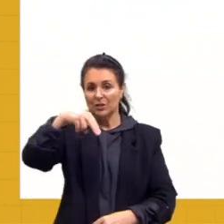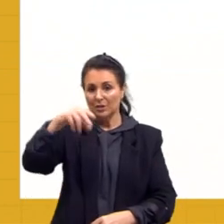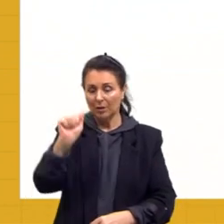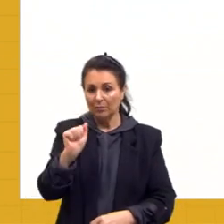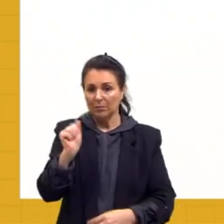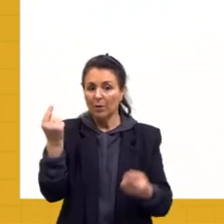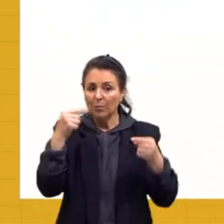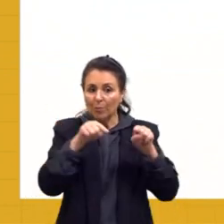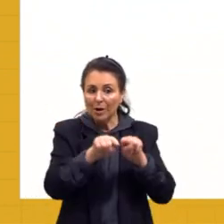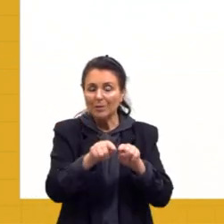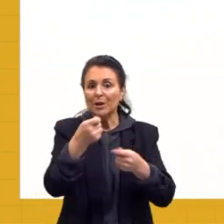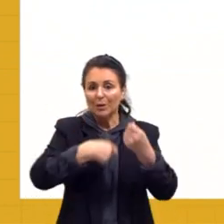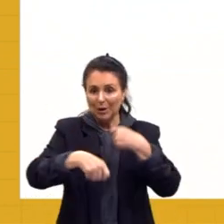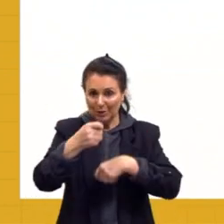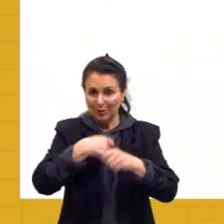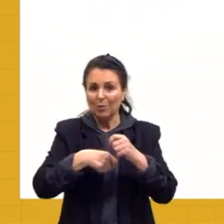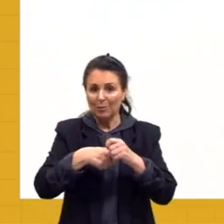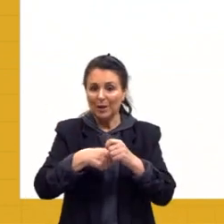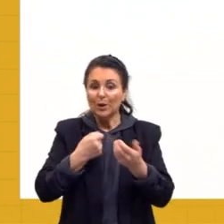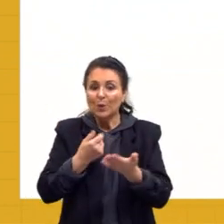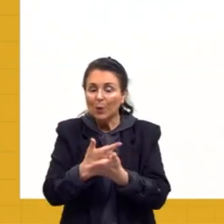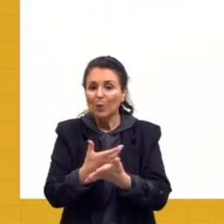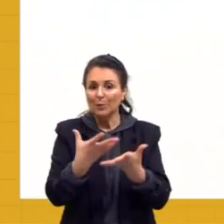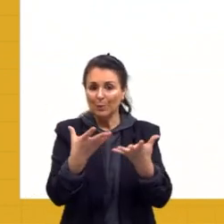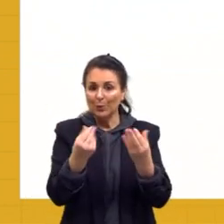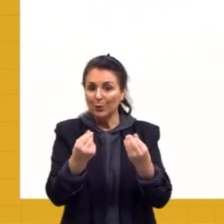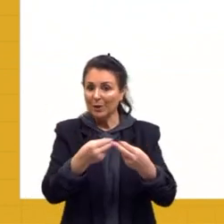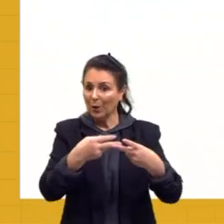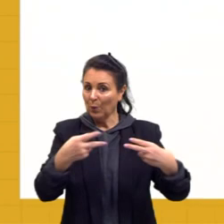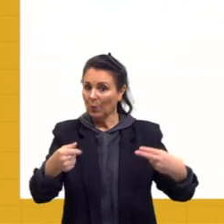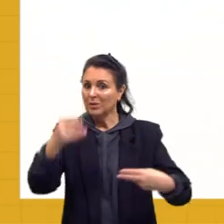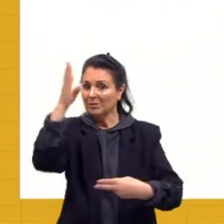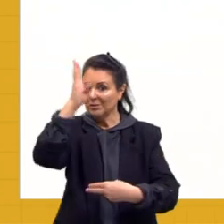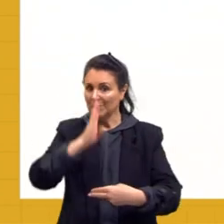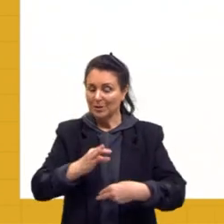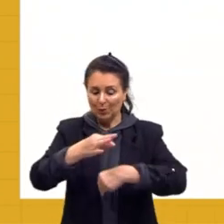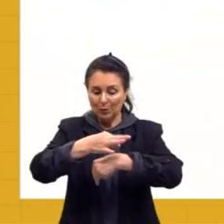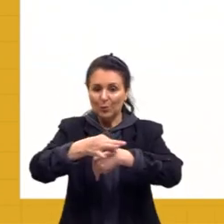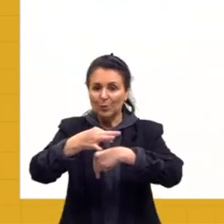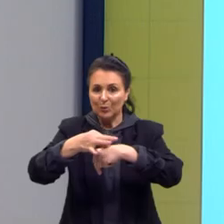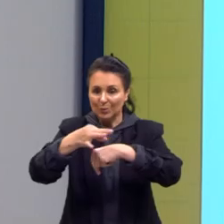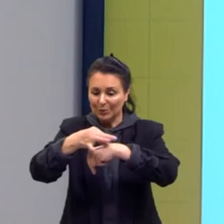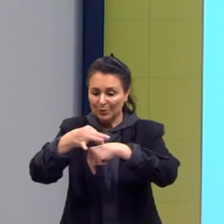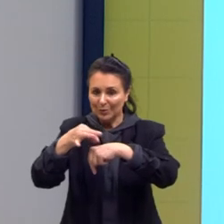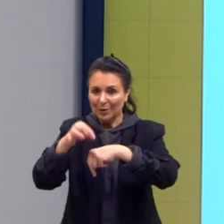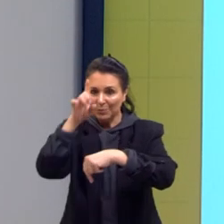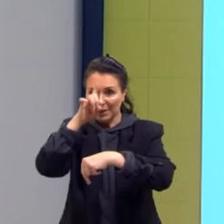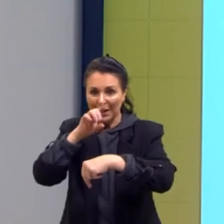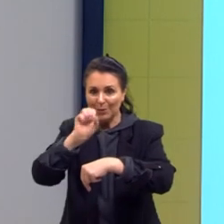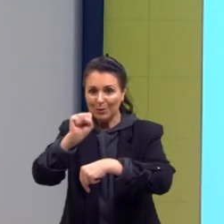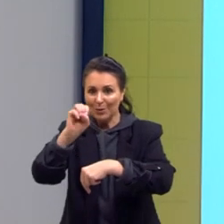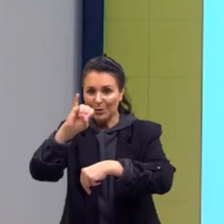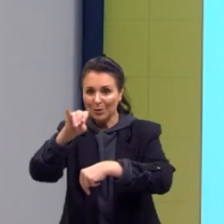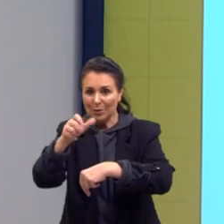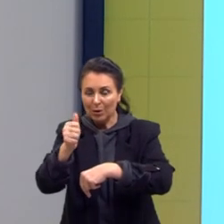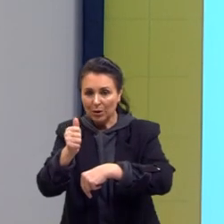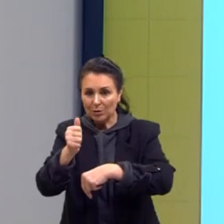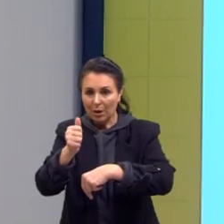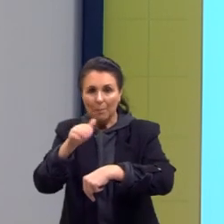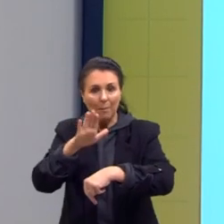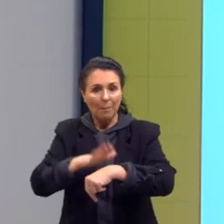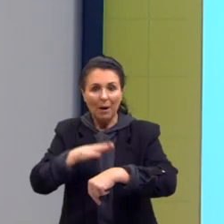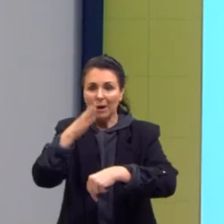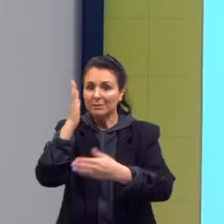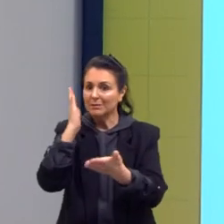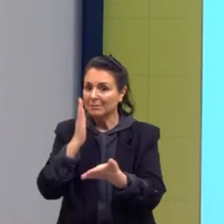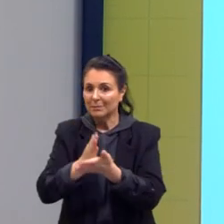acaba absorvendo muita coisa do que a gente produz. Soja, olha aqui, mais da metade do porcento do, do que se vende pra China é